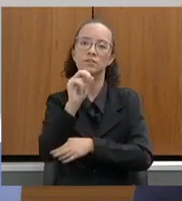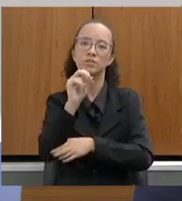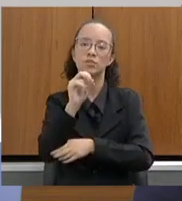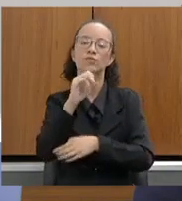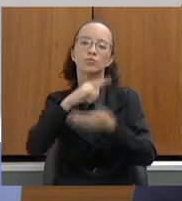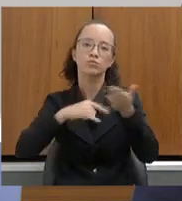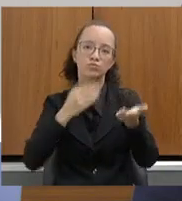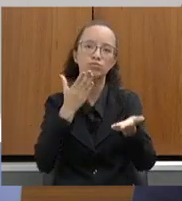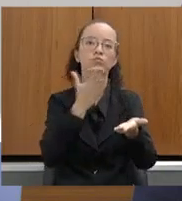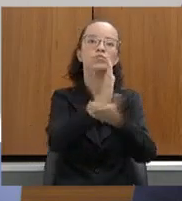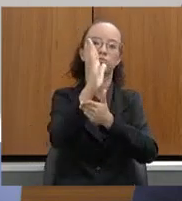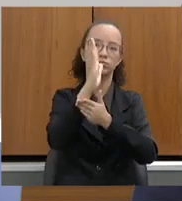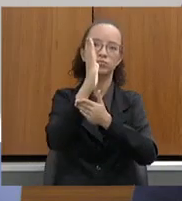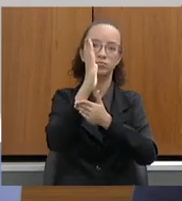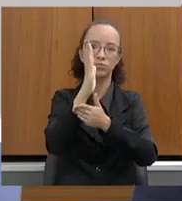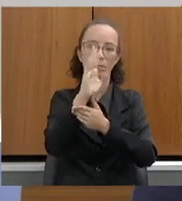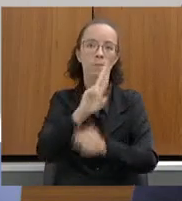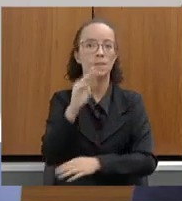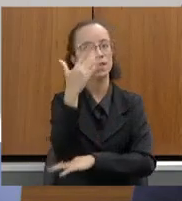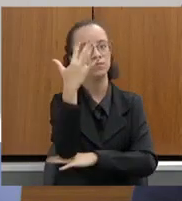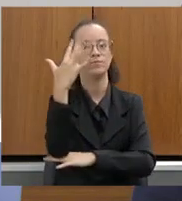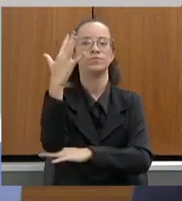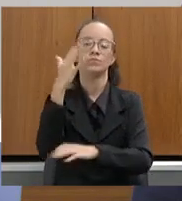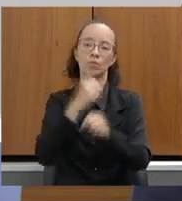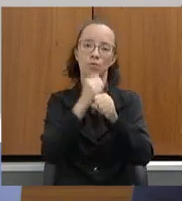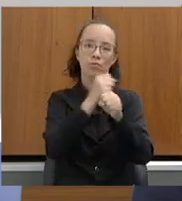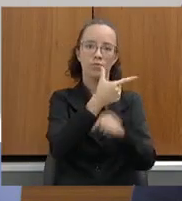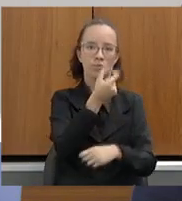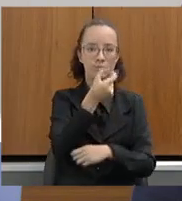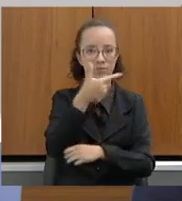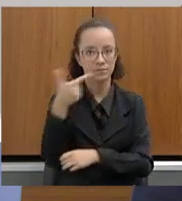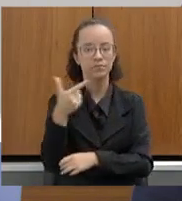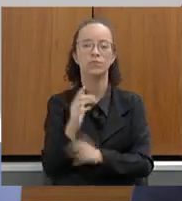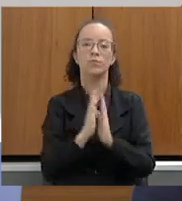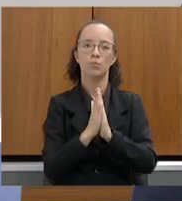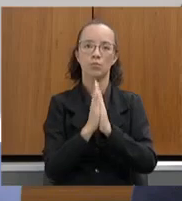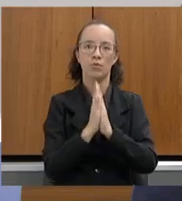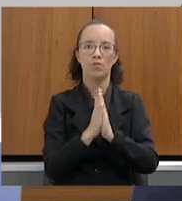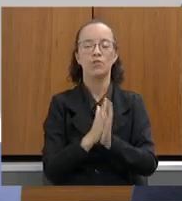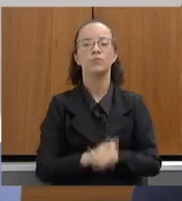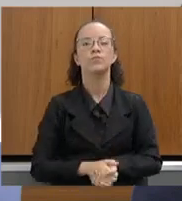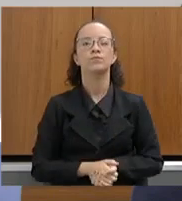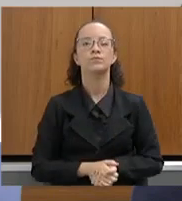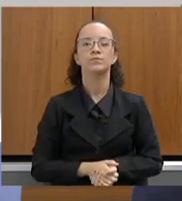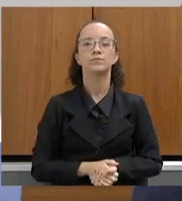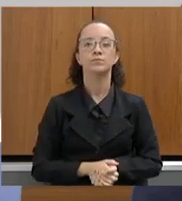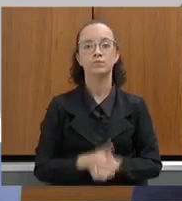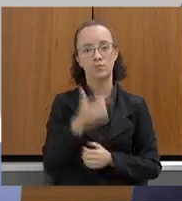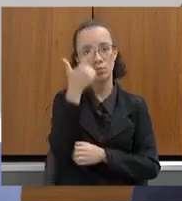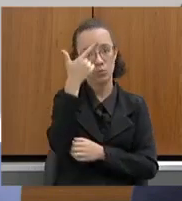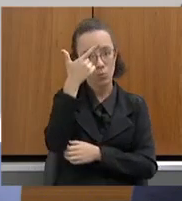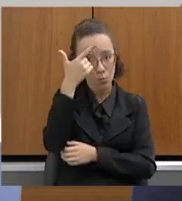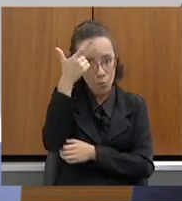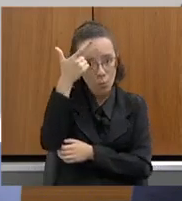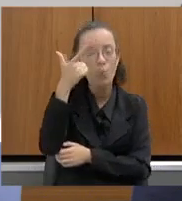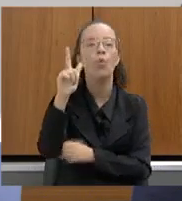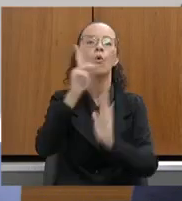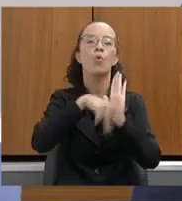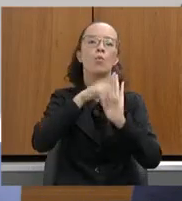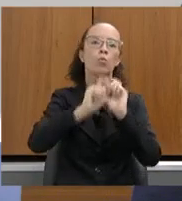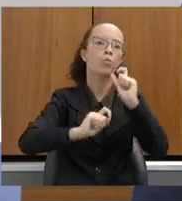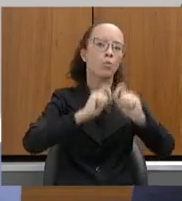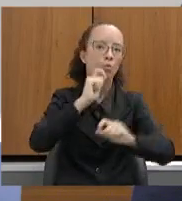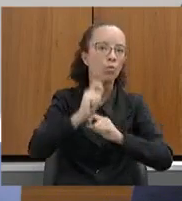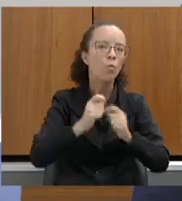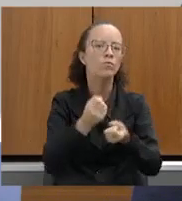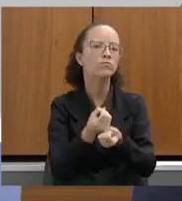de intervenção ambiental, ainda no ano de 2022. Por favor. Um outro programa, é um programa de concessão